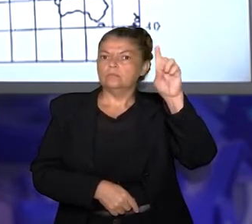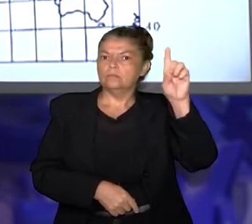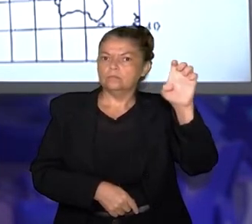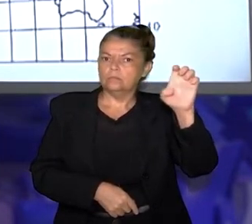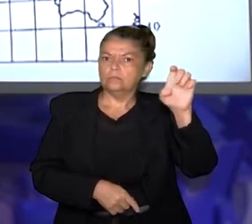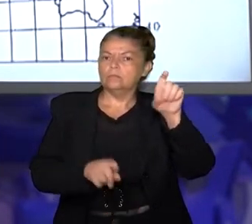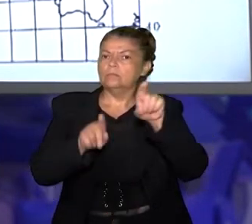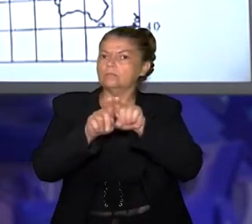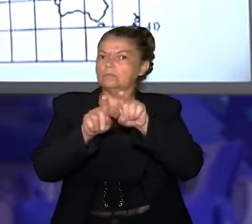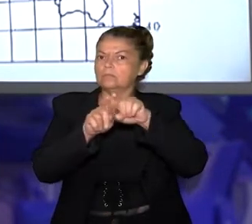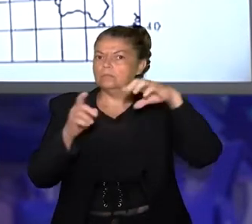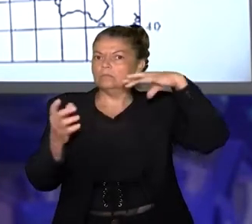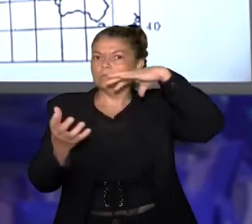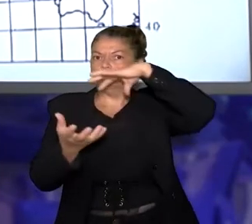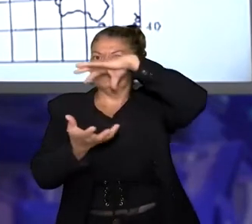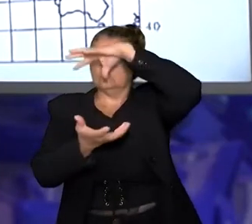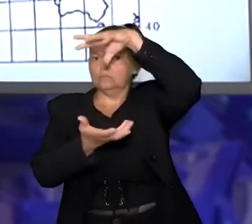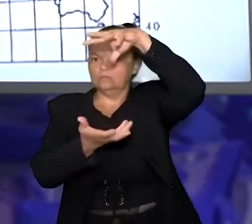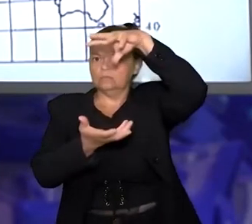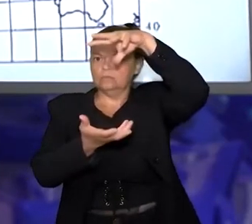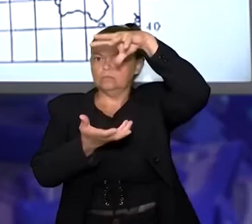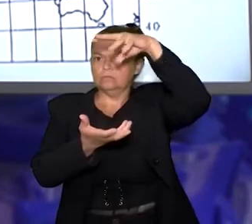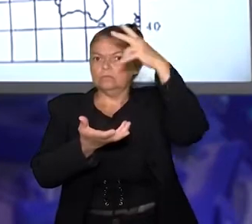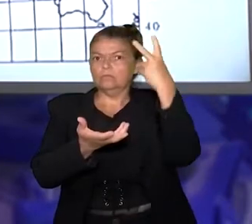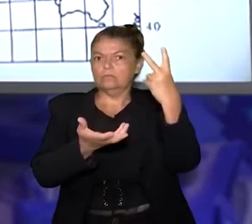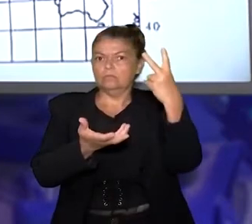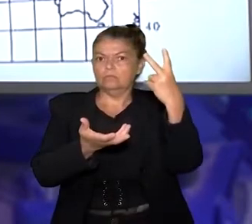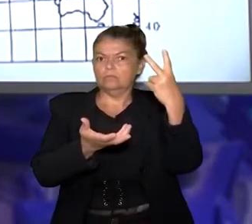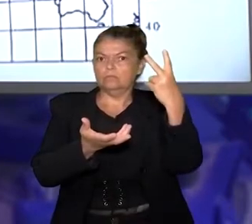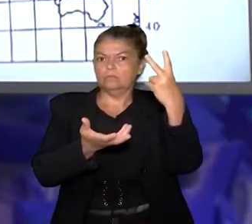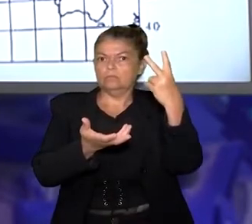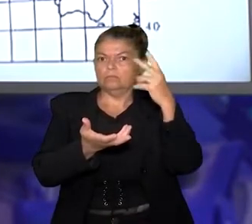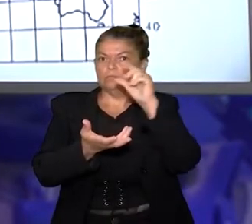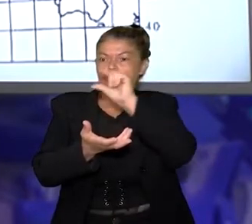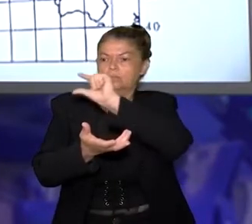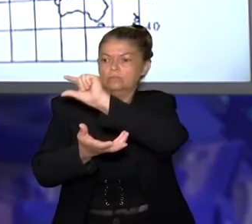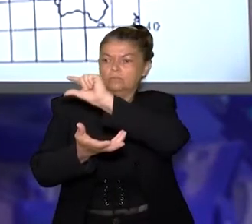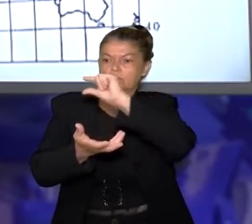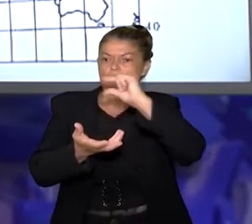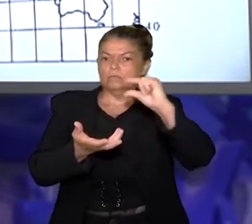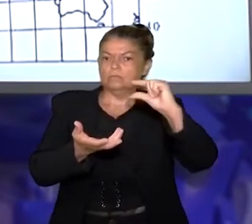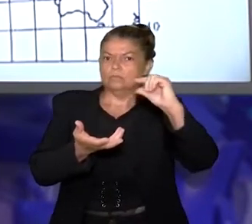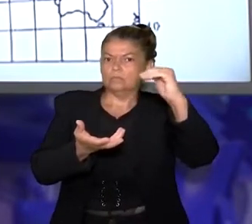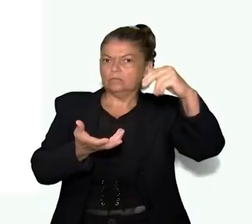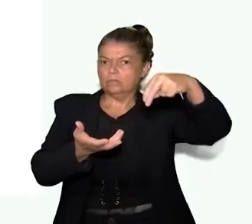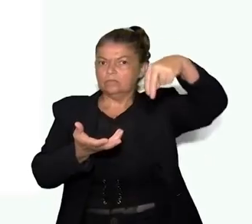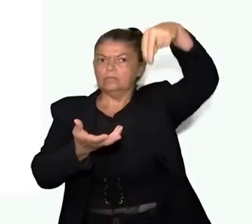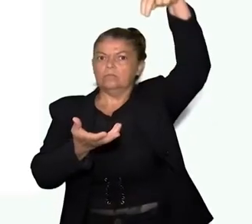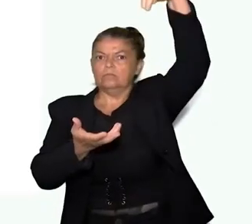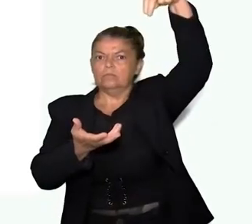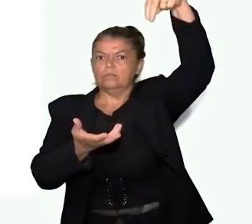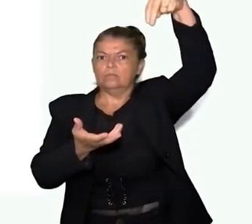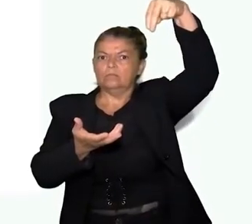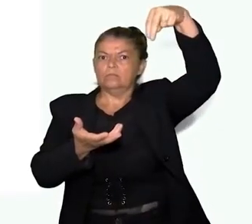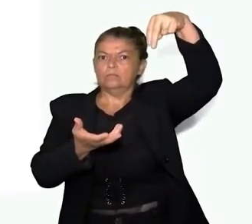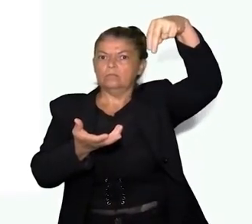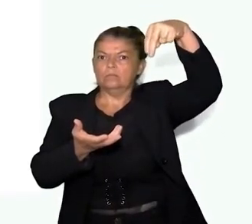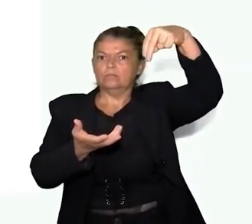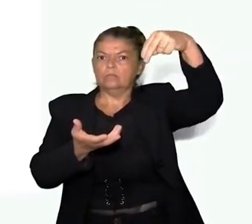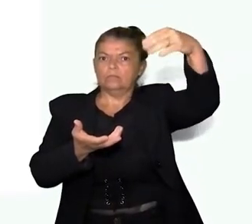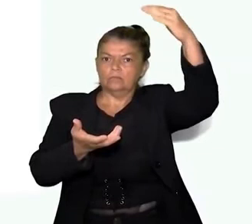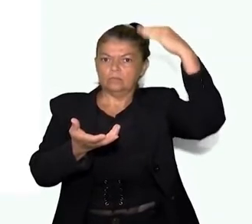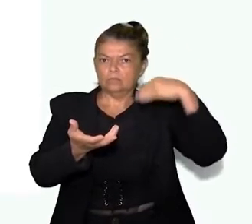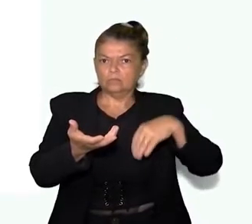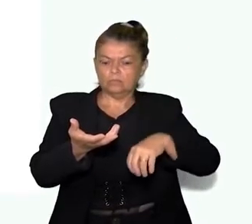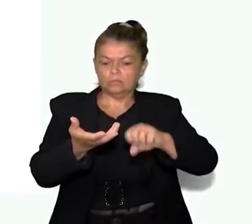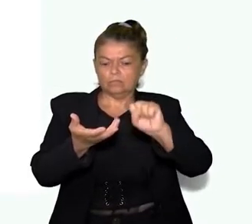verticais, que cortam o globo terrestre em duas partes iguais. Ou seja, 90 graus de latitude norte e 90 graus de